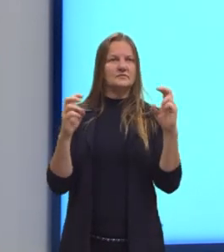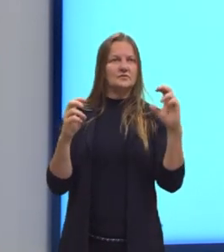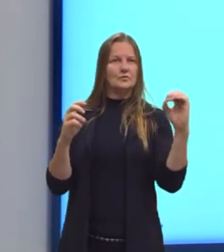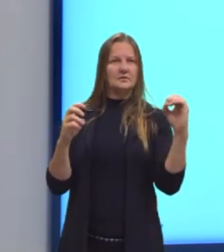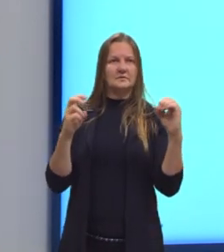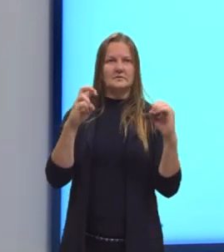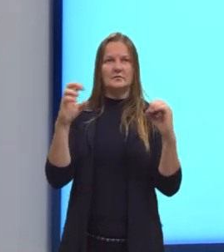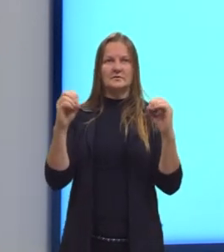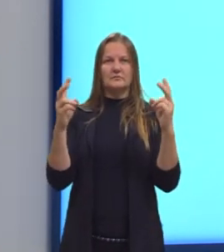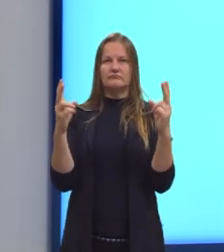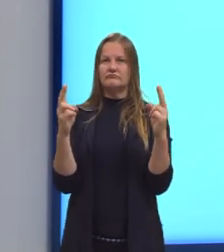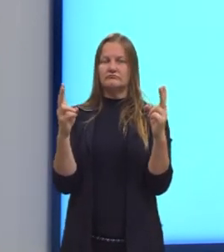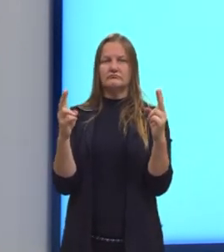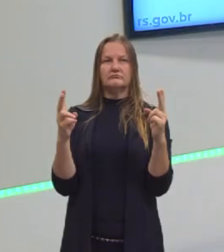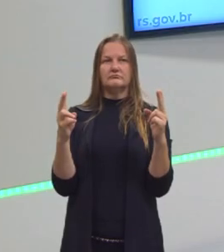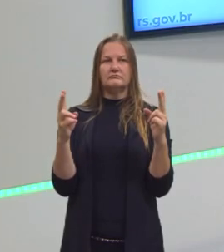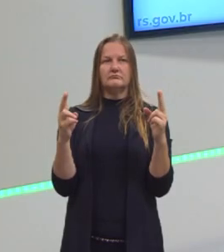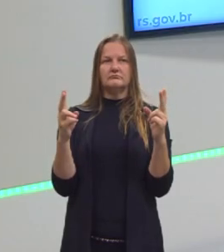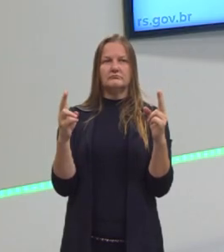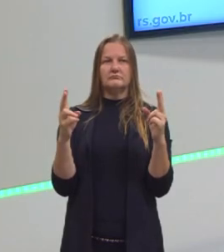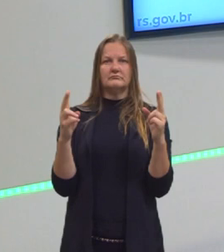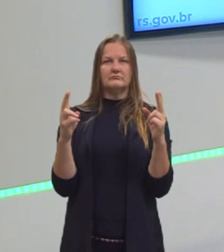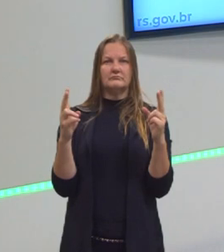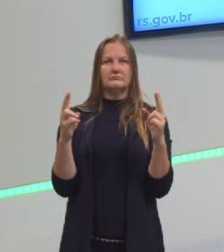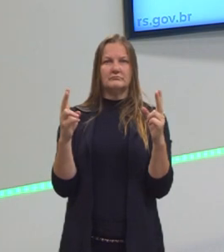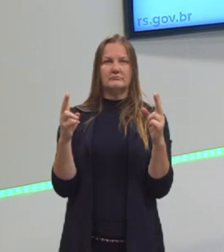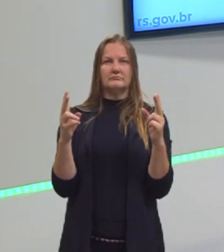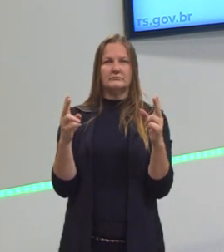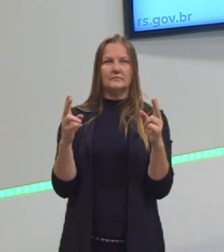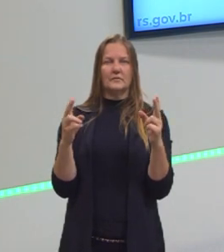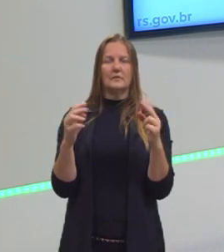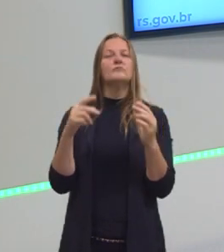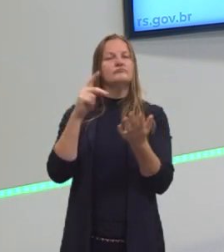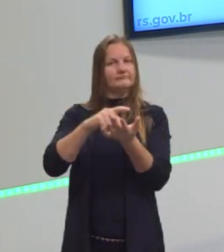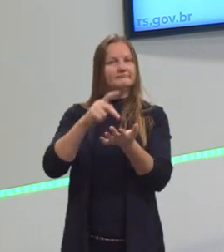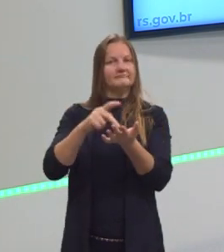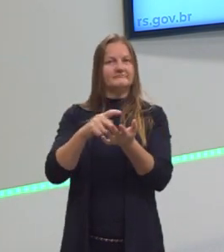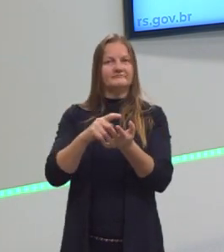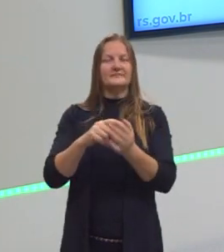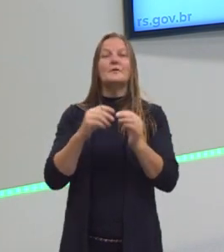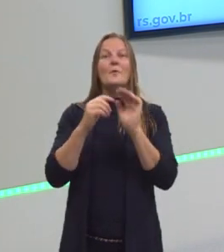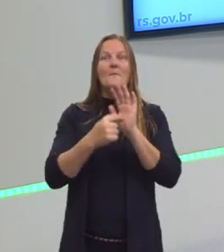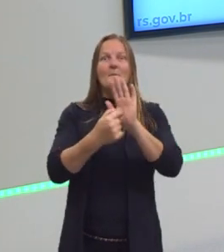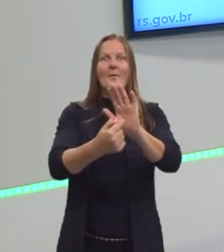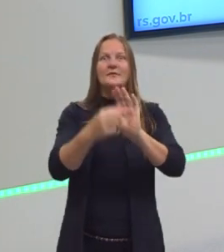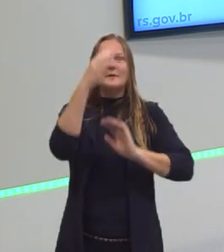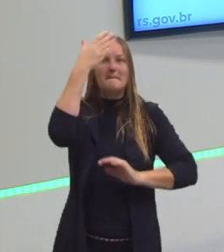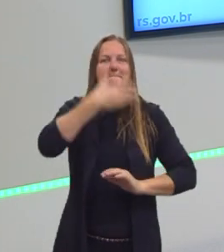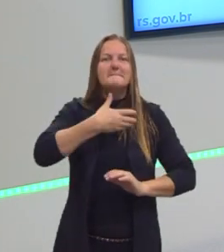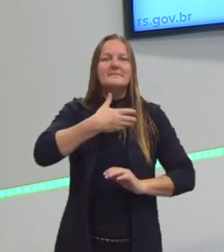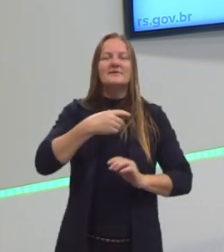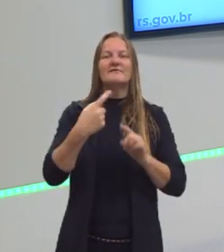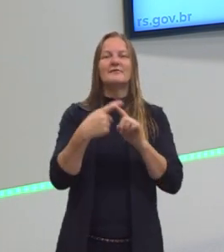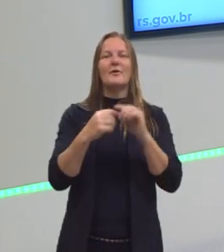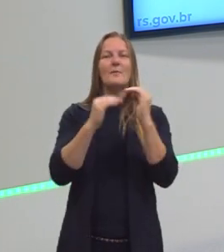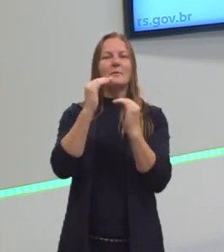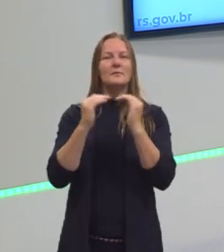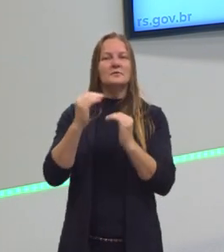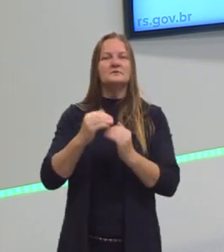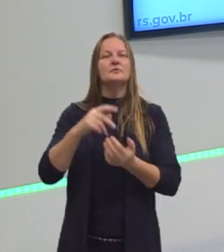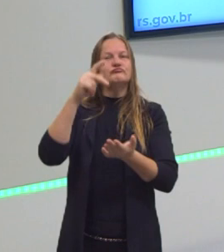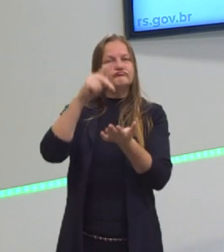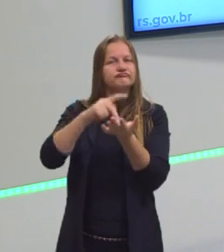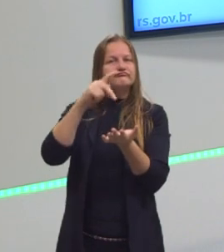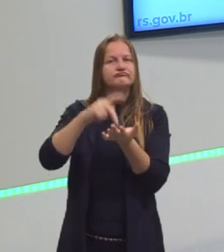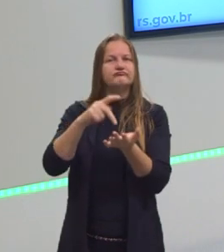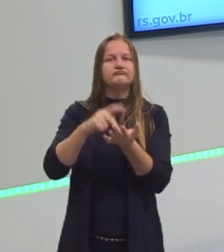é igual a 50, essa igualdade é verdadeira, nos mostra que essa proporção, então, ela, de fato,